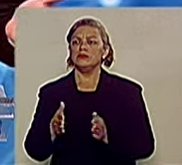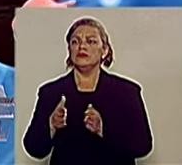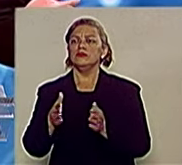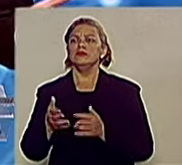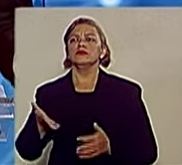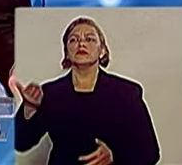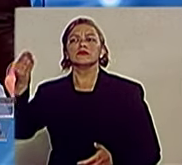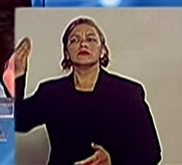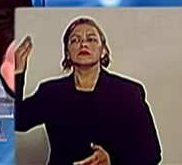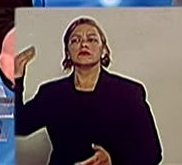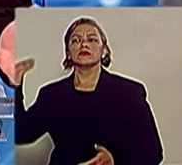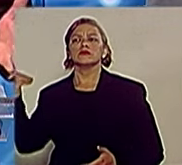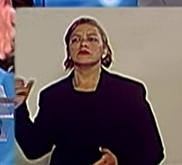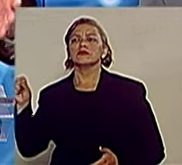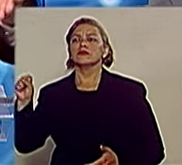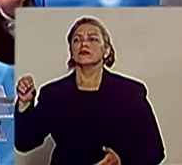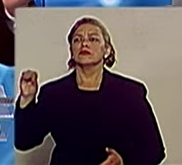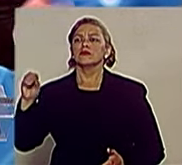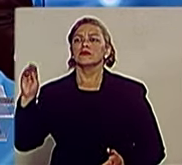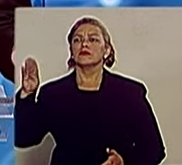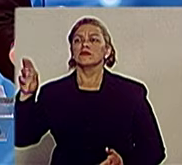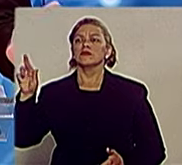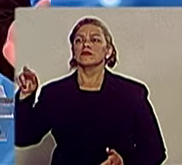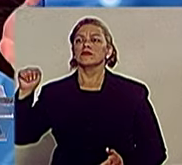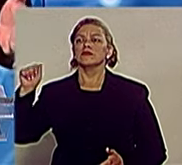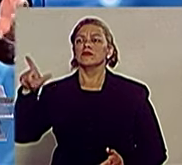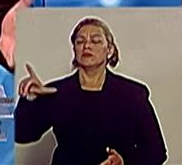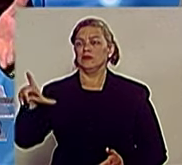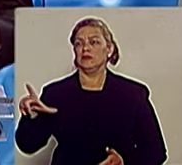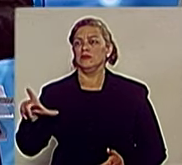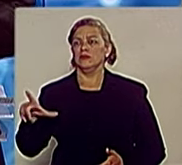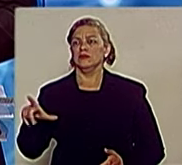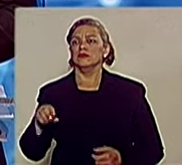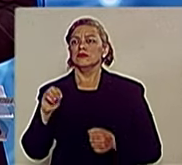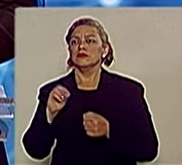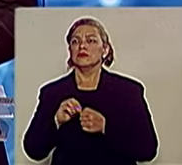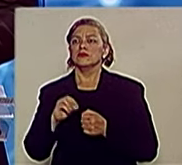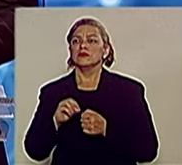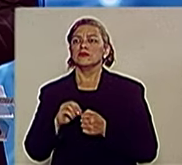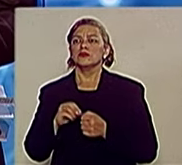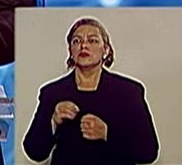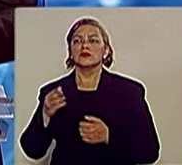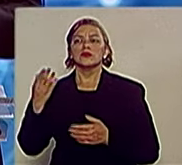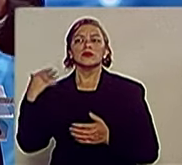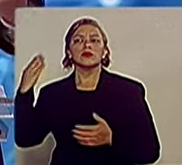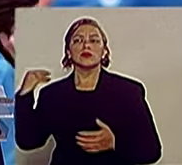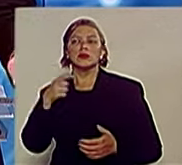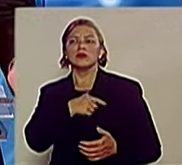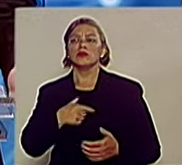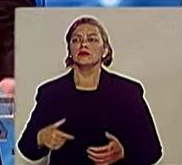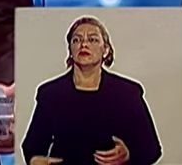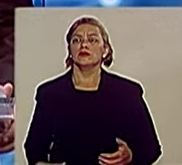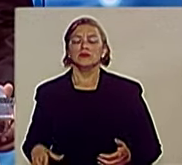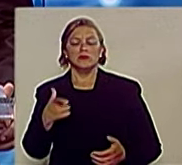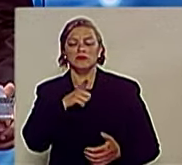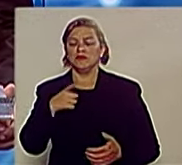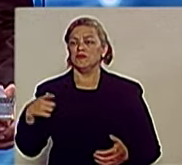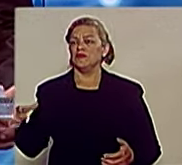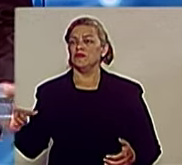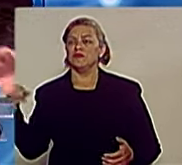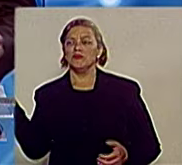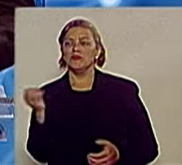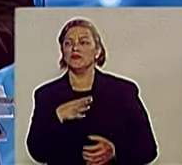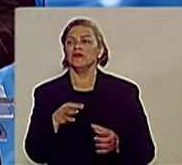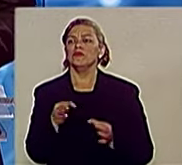É um plano desde a época de Adinado. É um plano que foi planejado e executado pelos governos que vieram. Não há um novo plano de mobilidade.